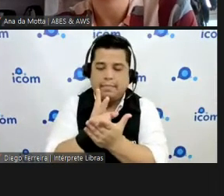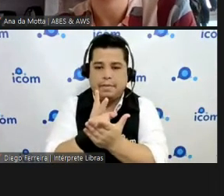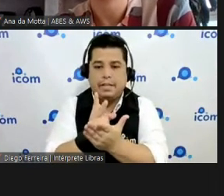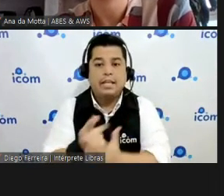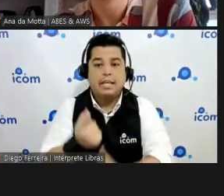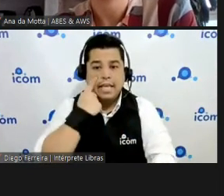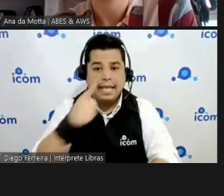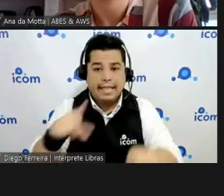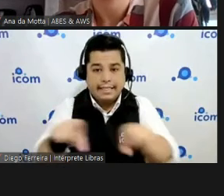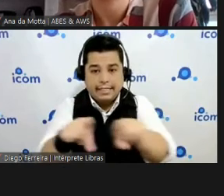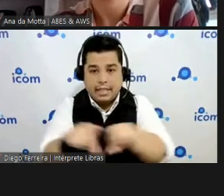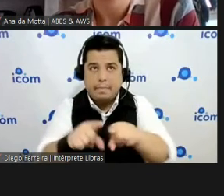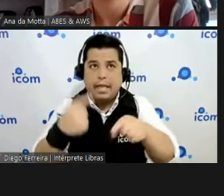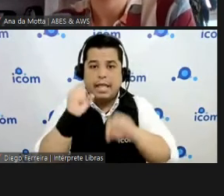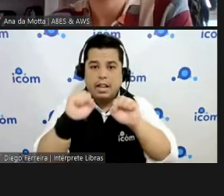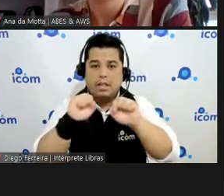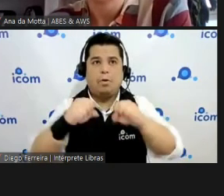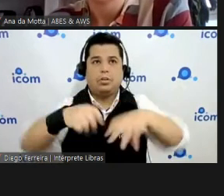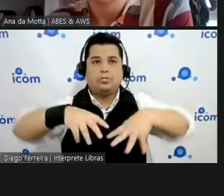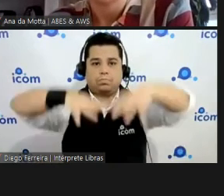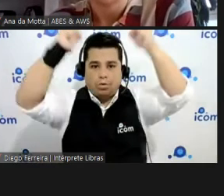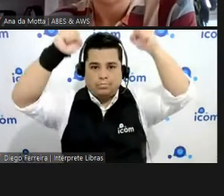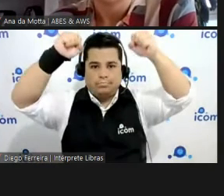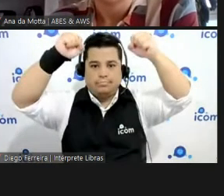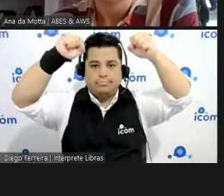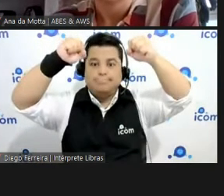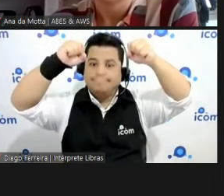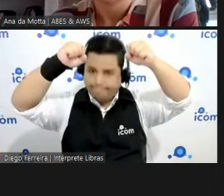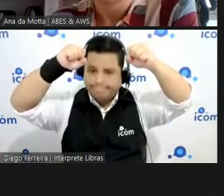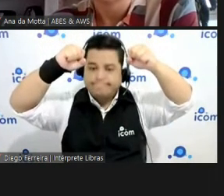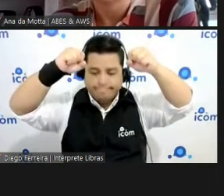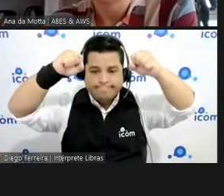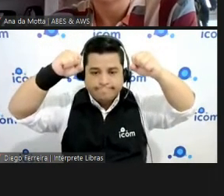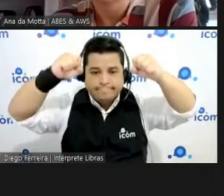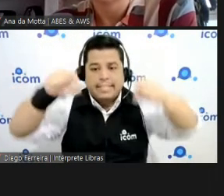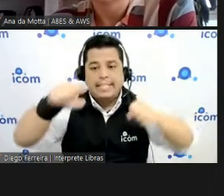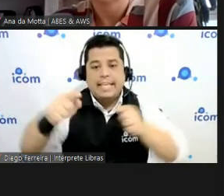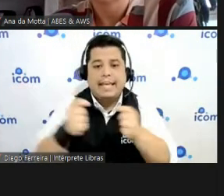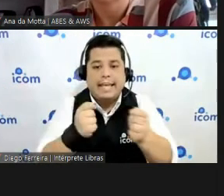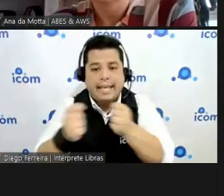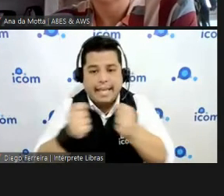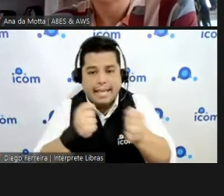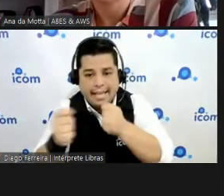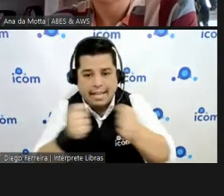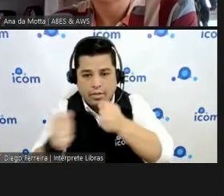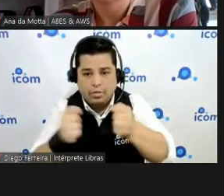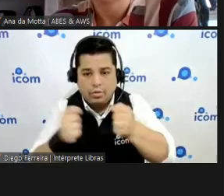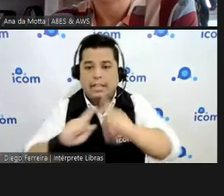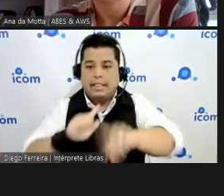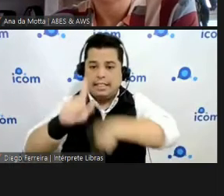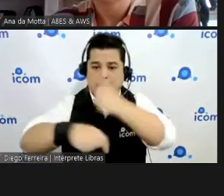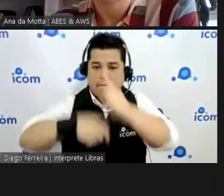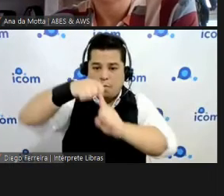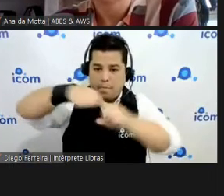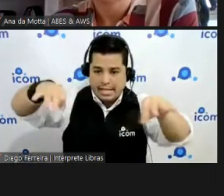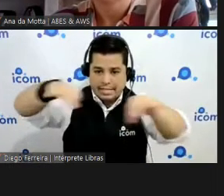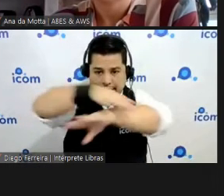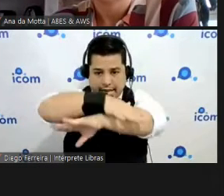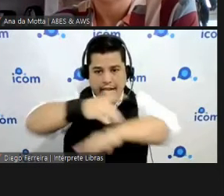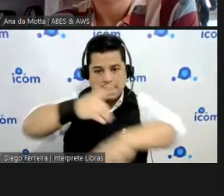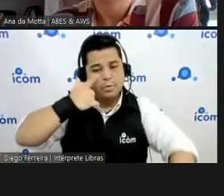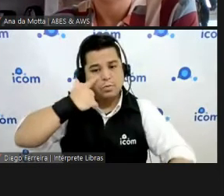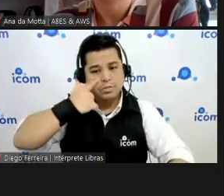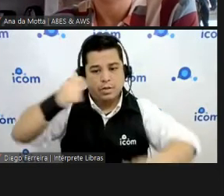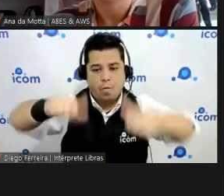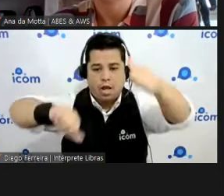luz e você é remunerado pelo que? pelo quanto eu economizei no meu gasto então eu digo lá hoje a minha